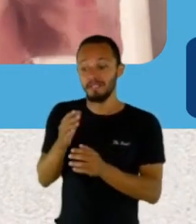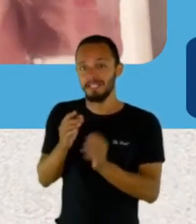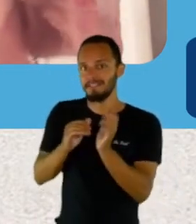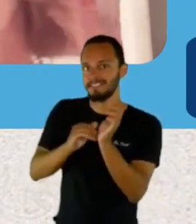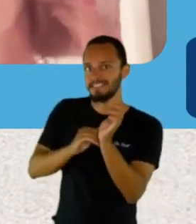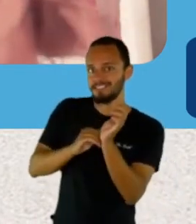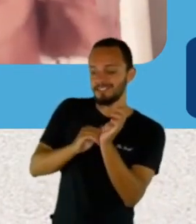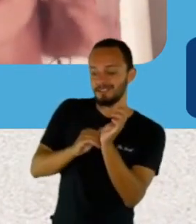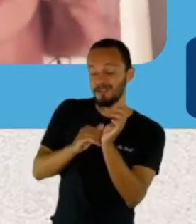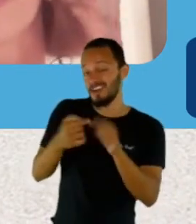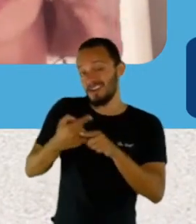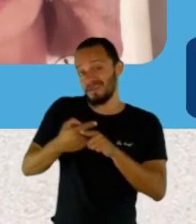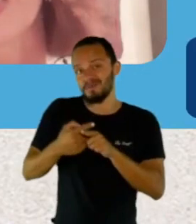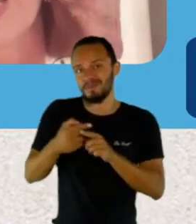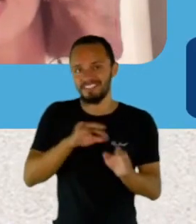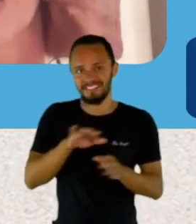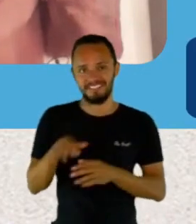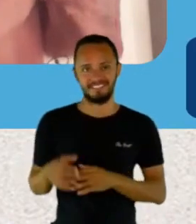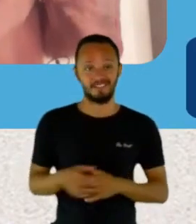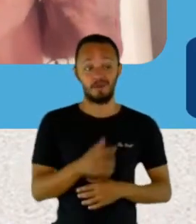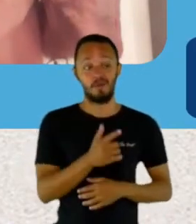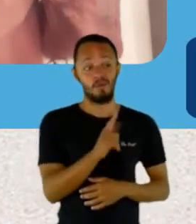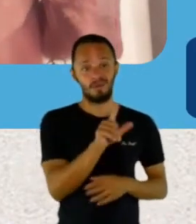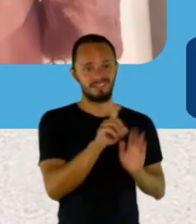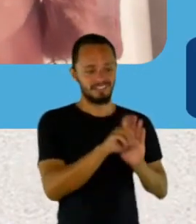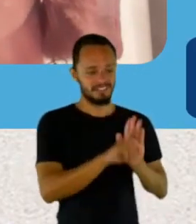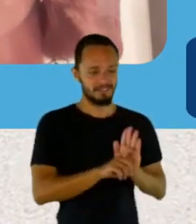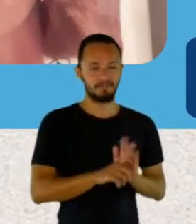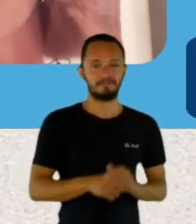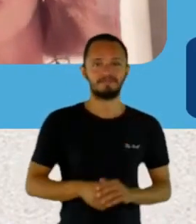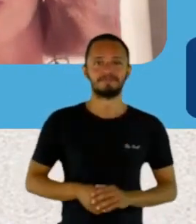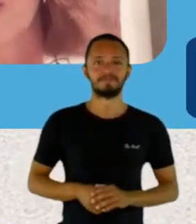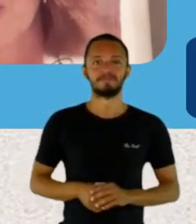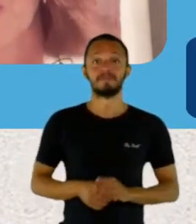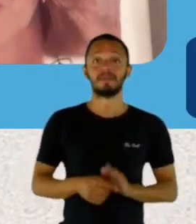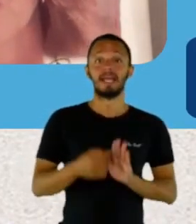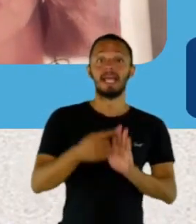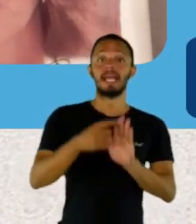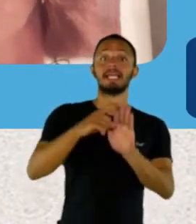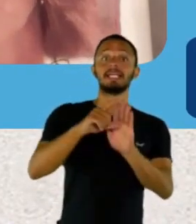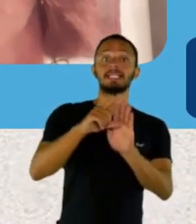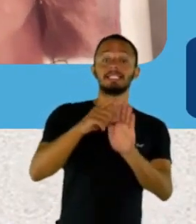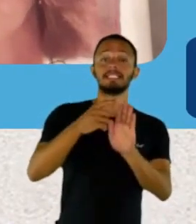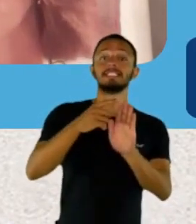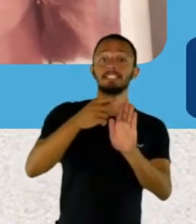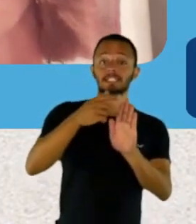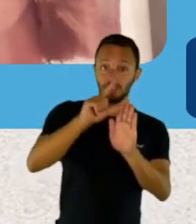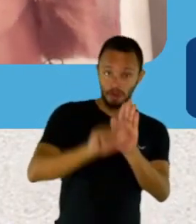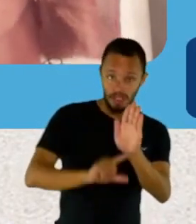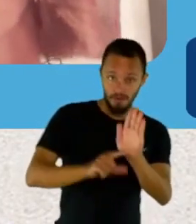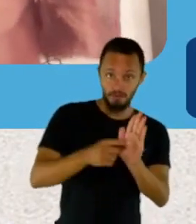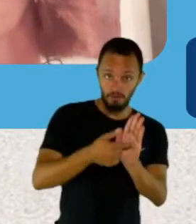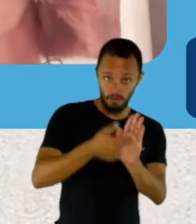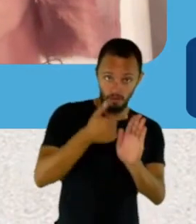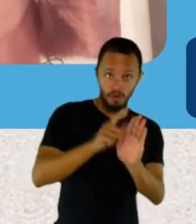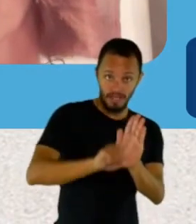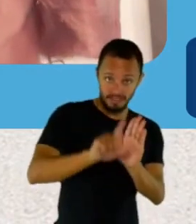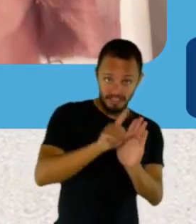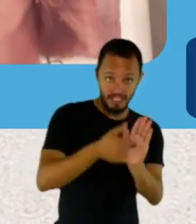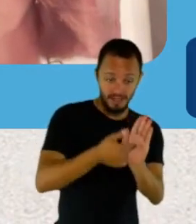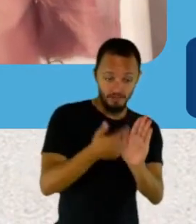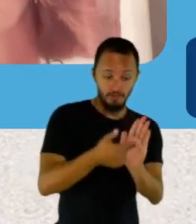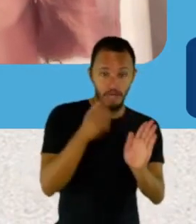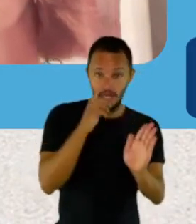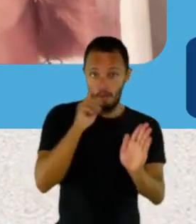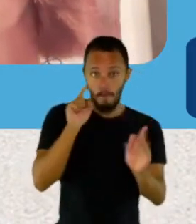Eu acho legal. Vamos ler. Este livro é um ponto de observação tão autêntico como poderiam ser